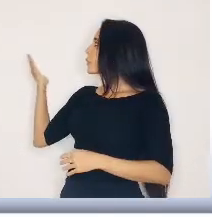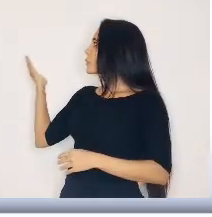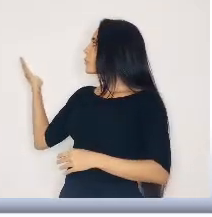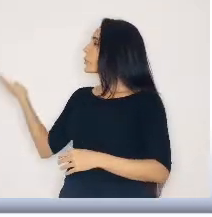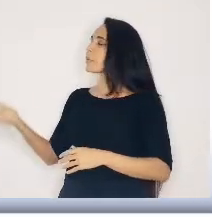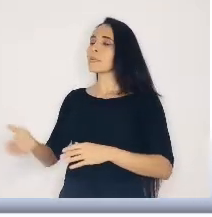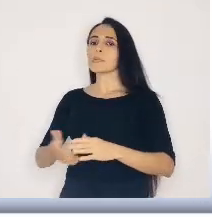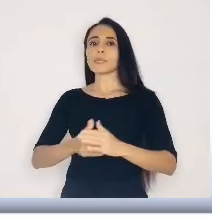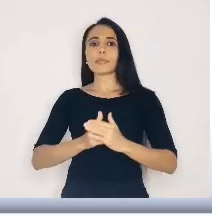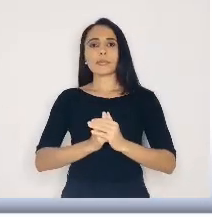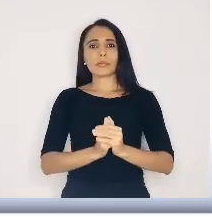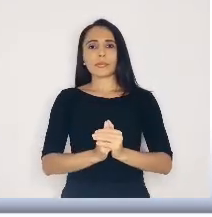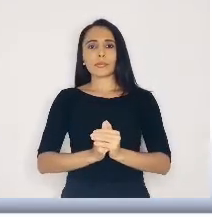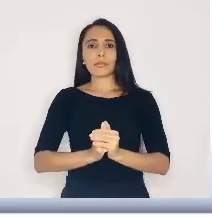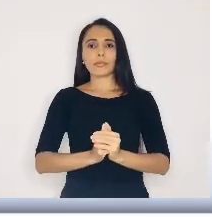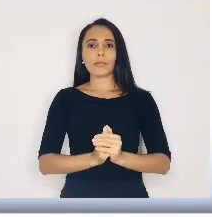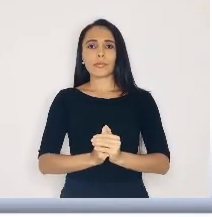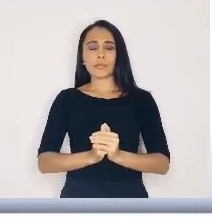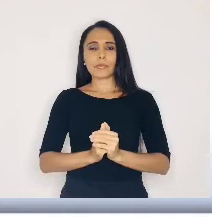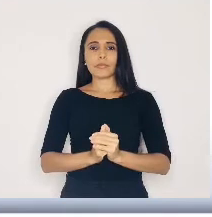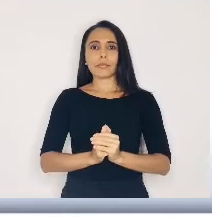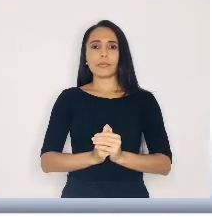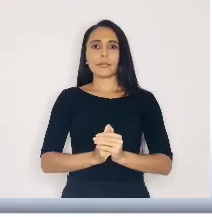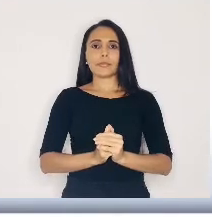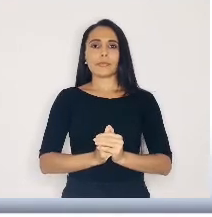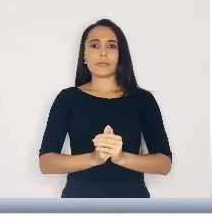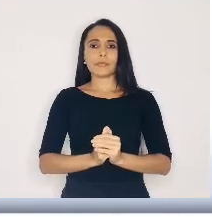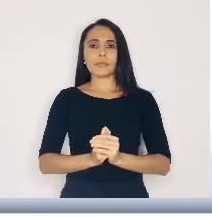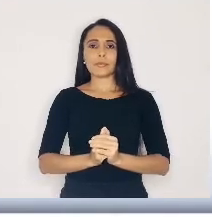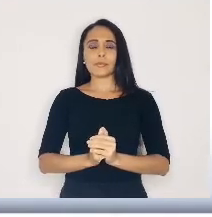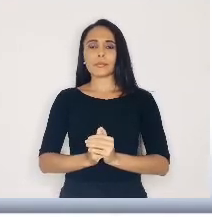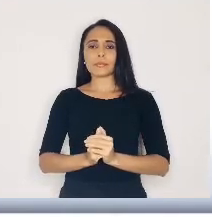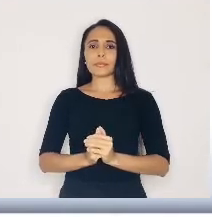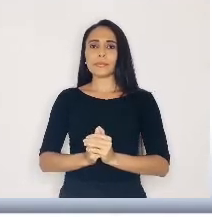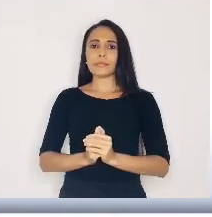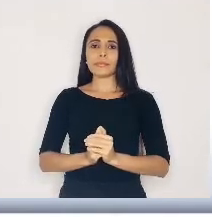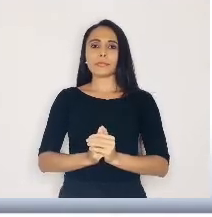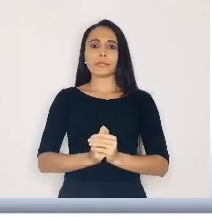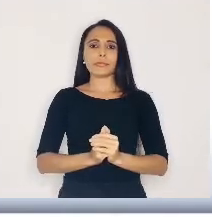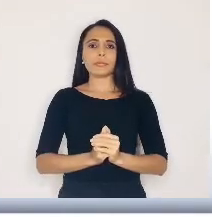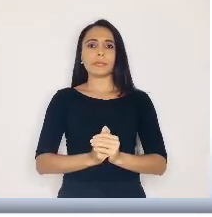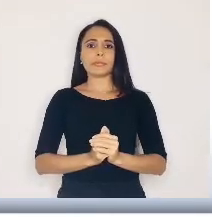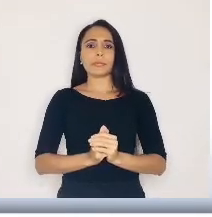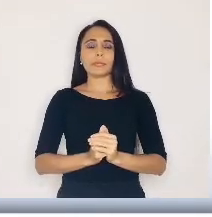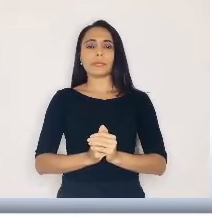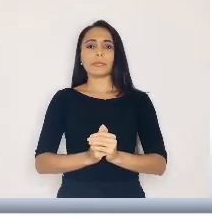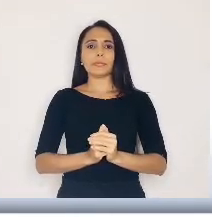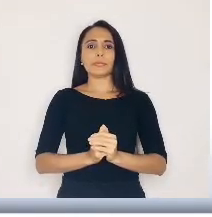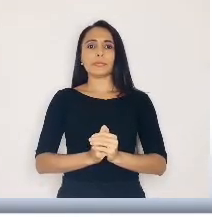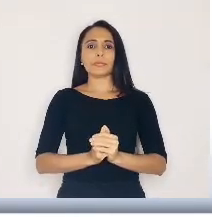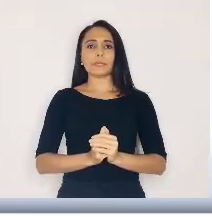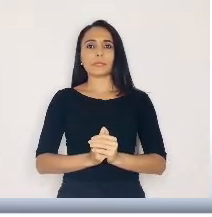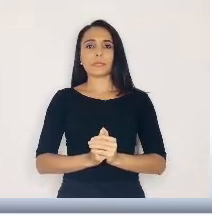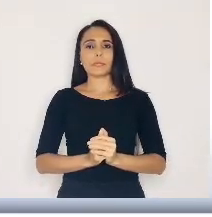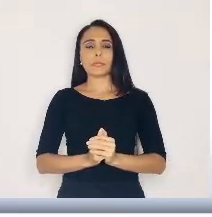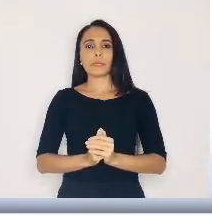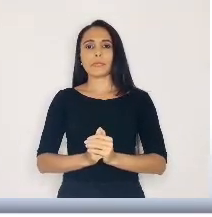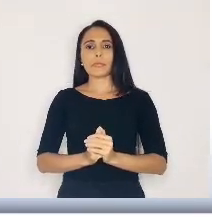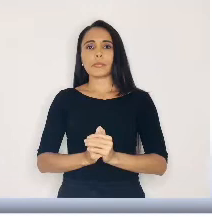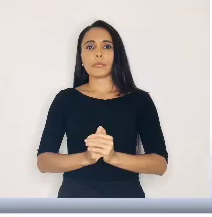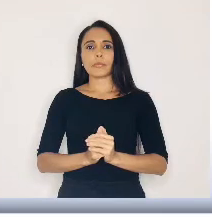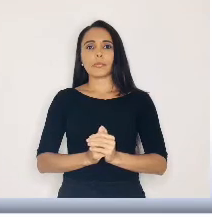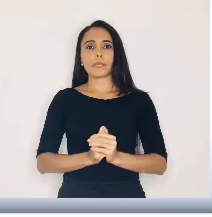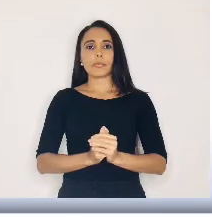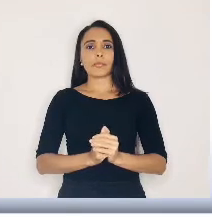Esportes, Gerência de Programas de Incentivo, Centro de Convenções de Pernambuco. Avenida Andrade Bezerra, sem